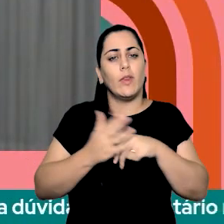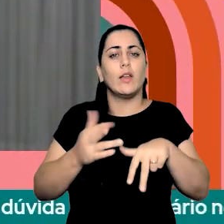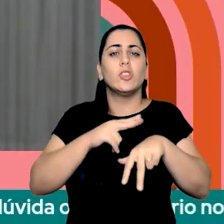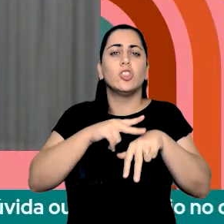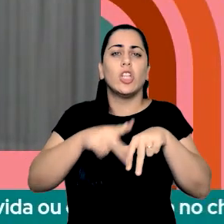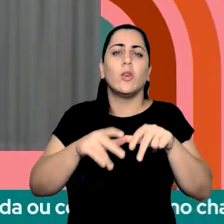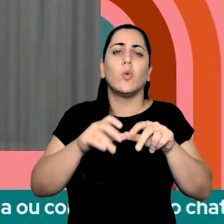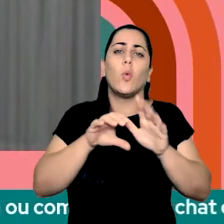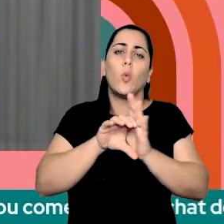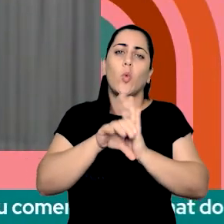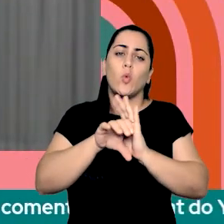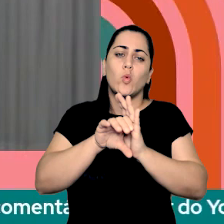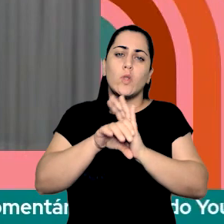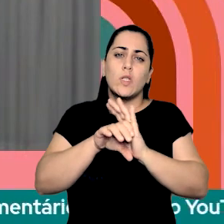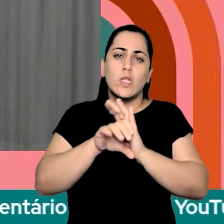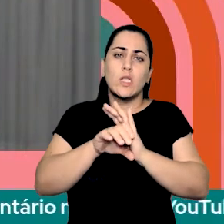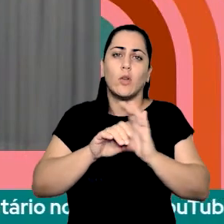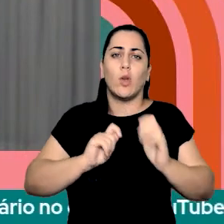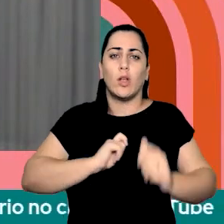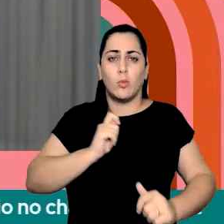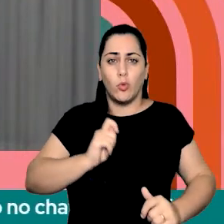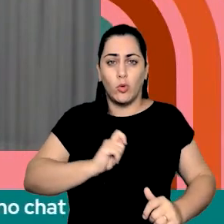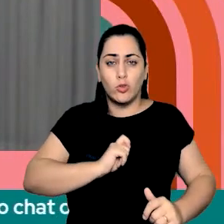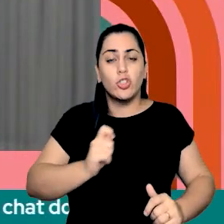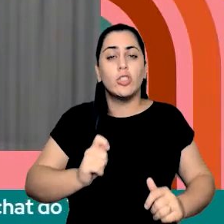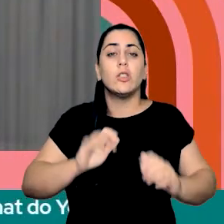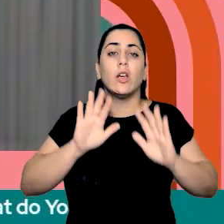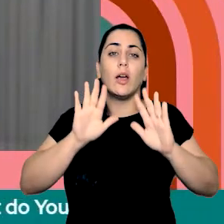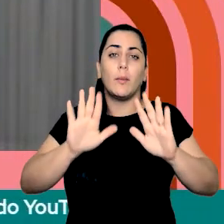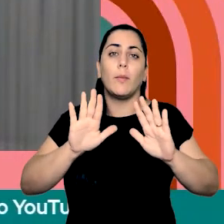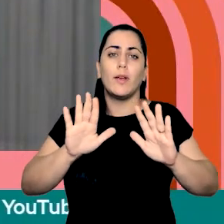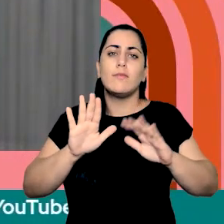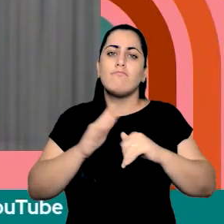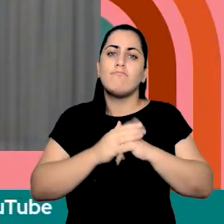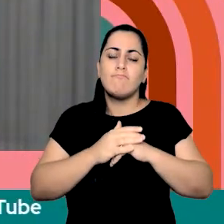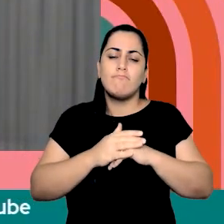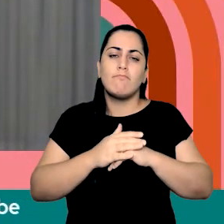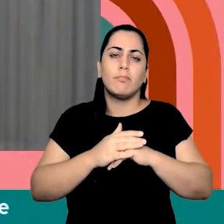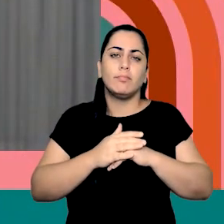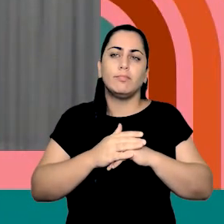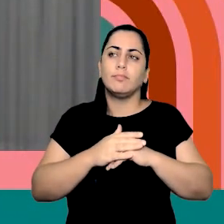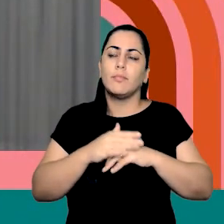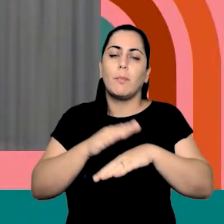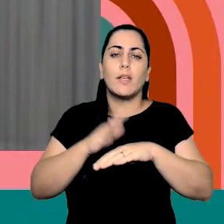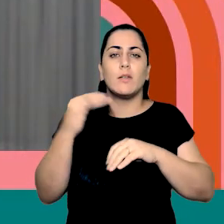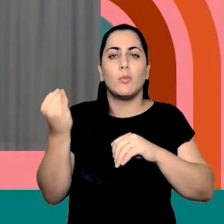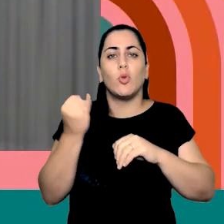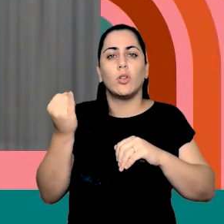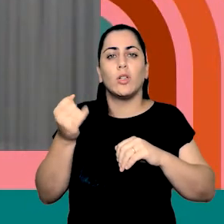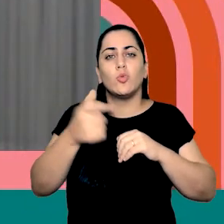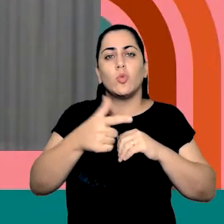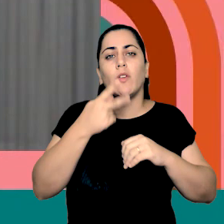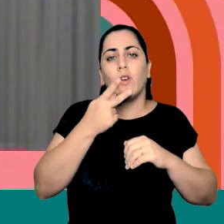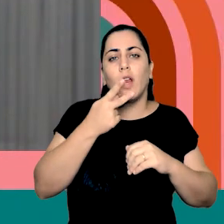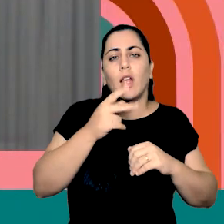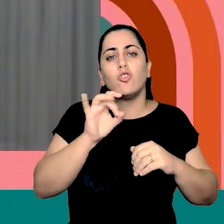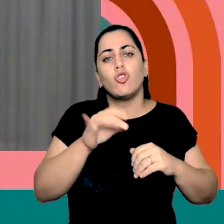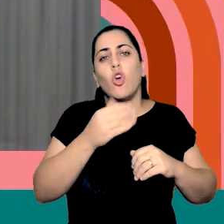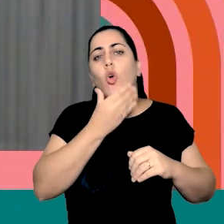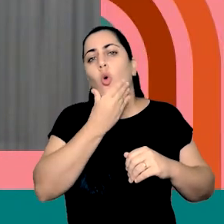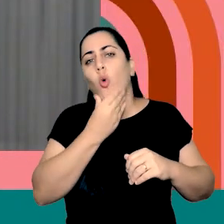conceito da antropologia, mas que é maior do que falar de homem e mulher.